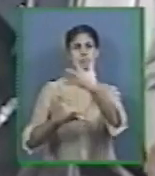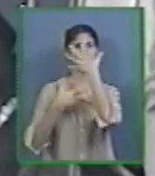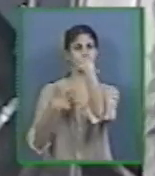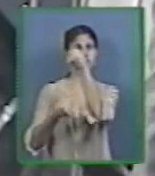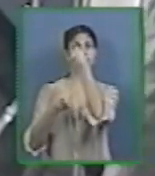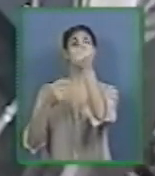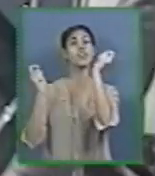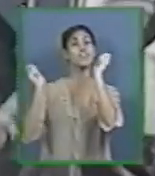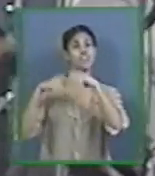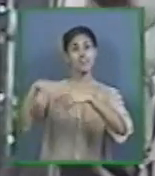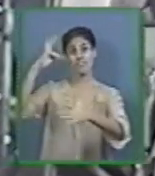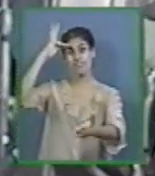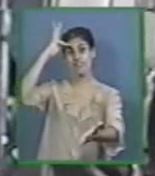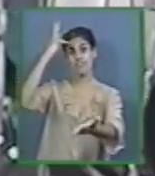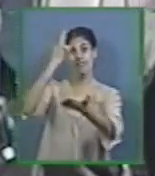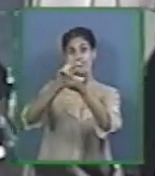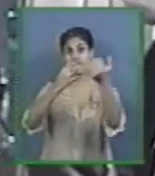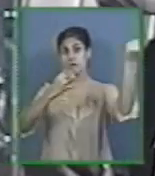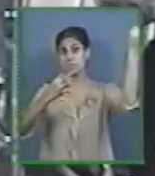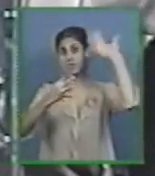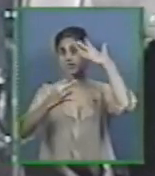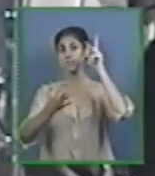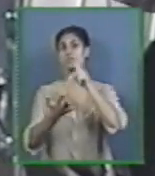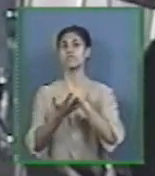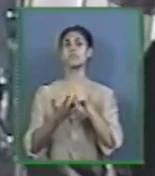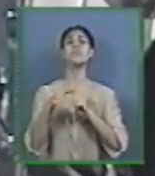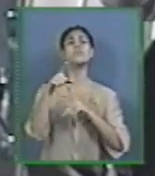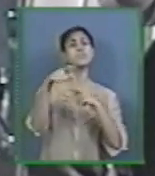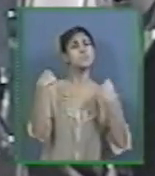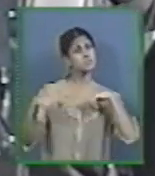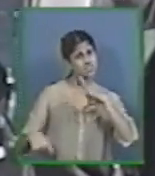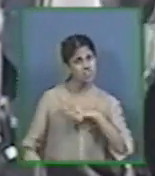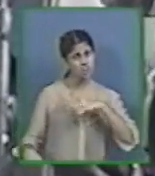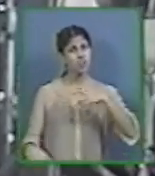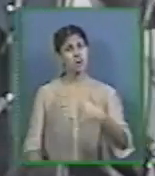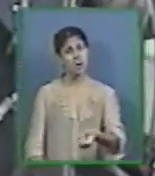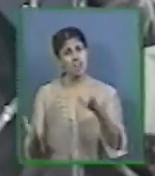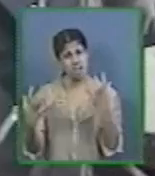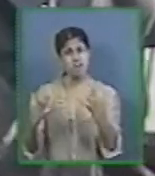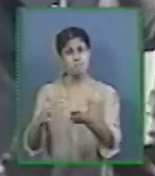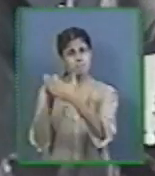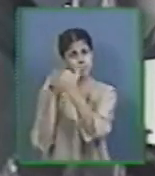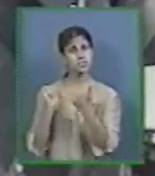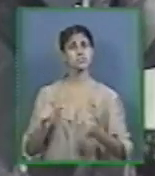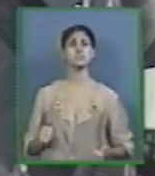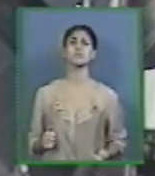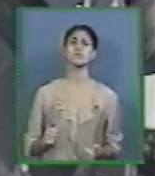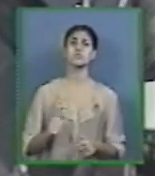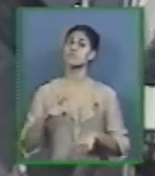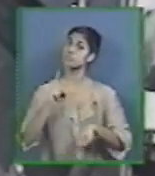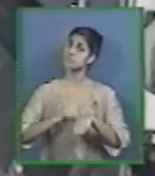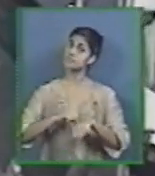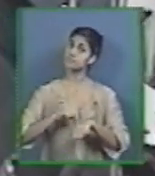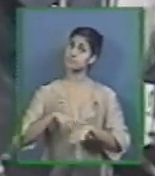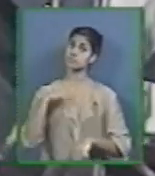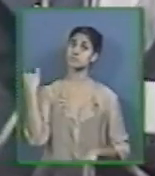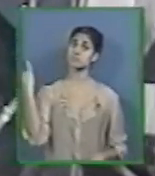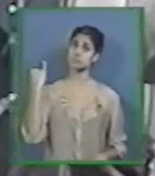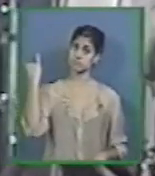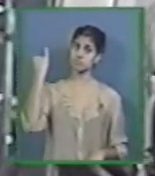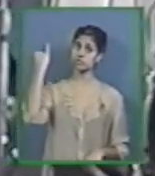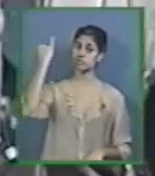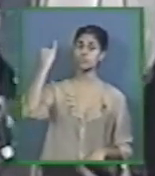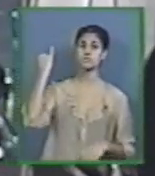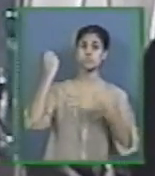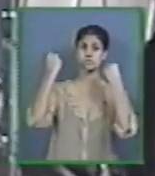a bênção Aquilo que você precisa é só determinar Então agora é a parte mais importante desse